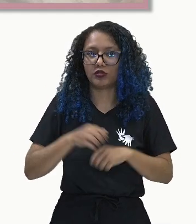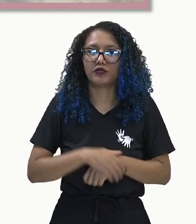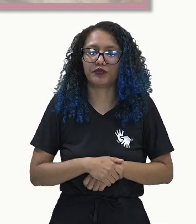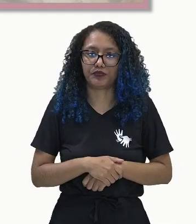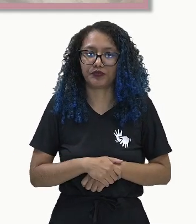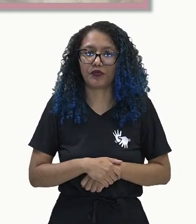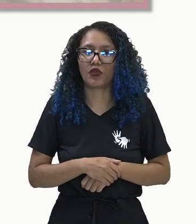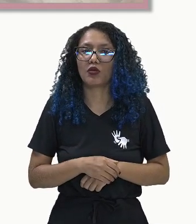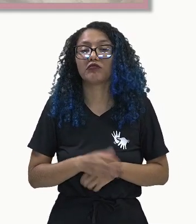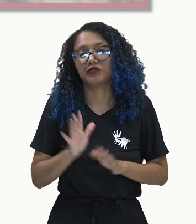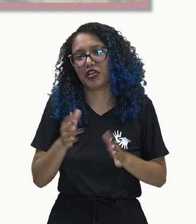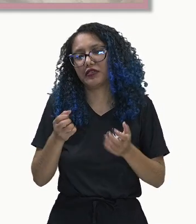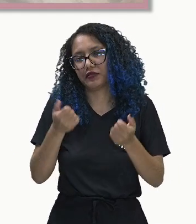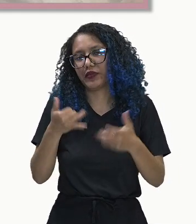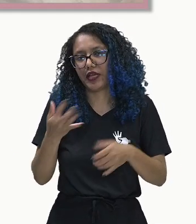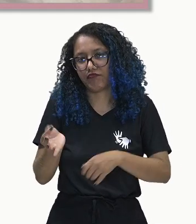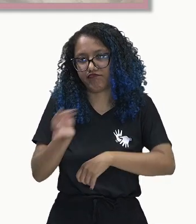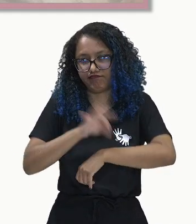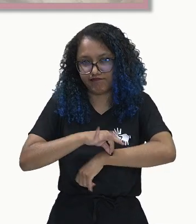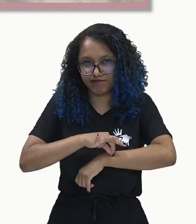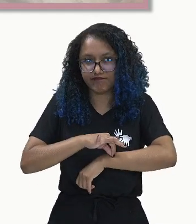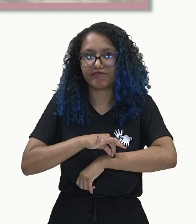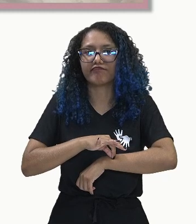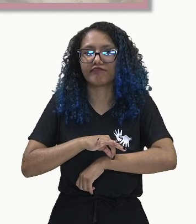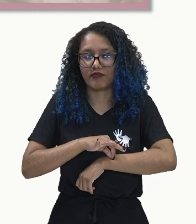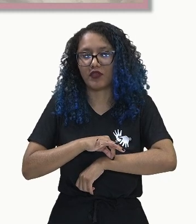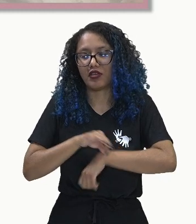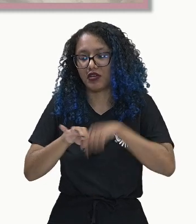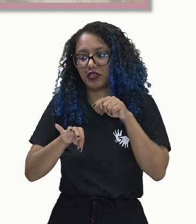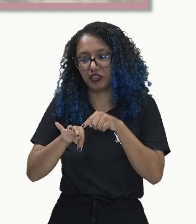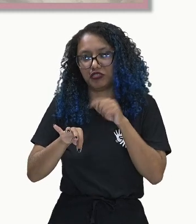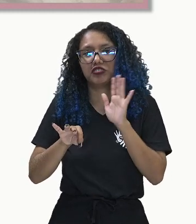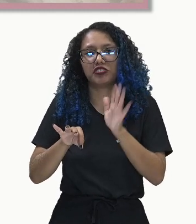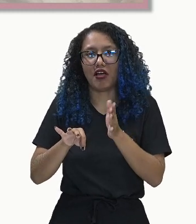picada, como eu falei para vocês, de um inseto já infectado.